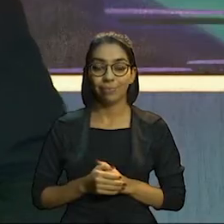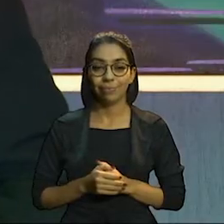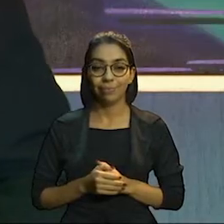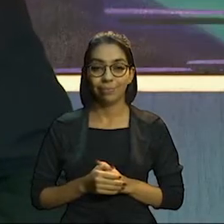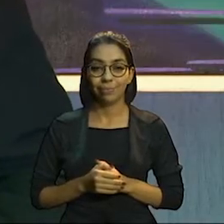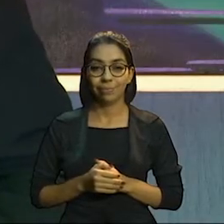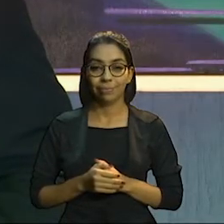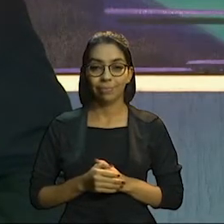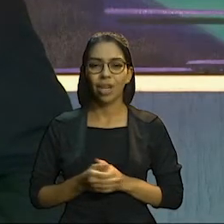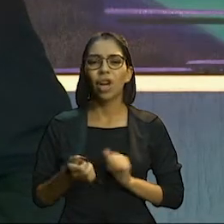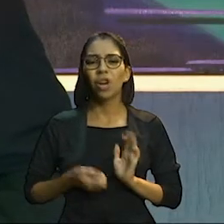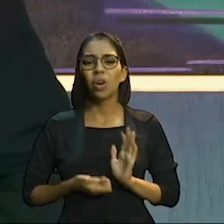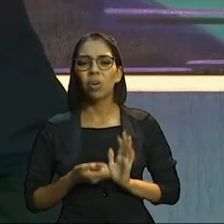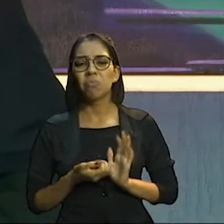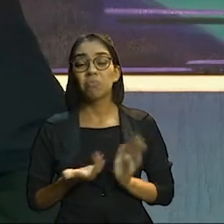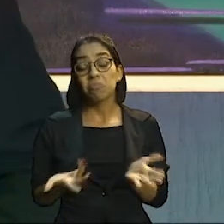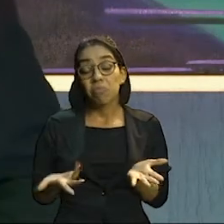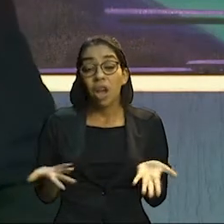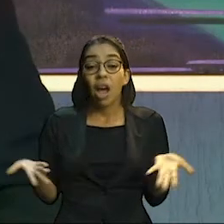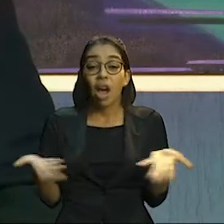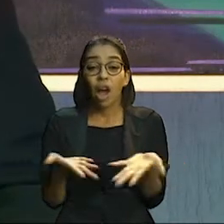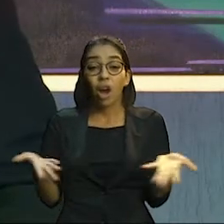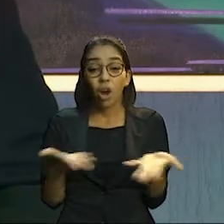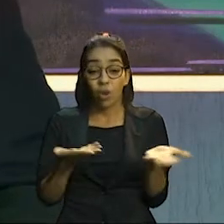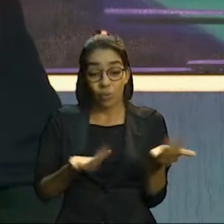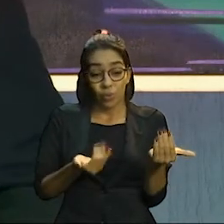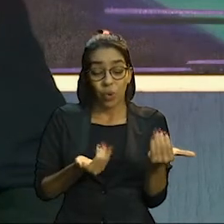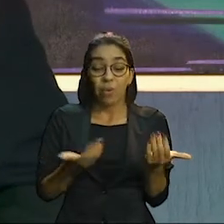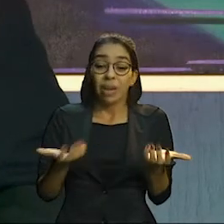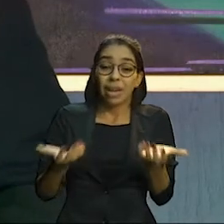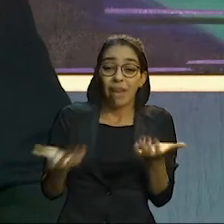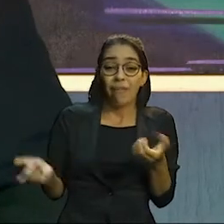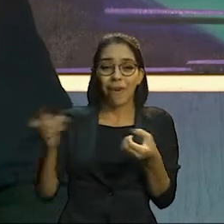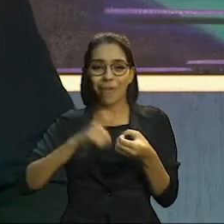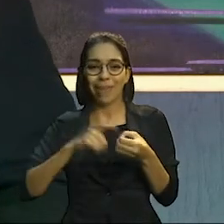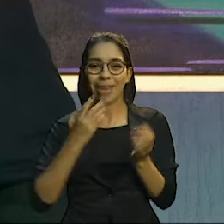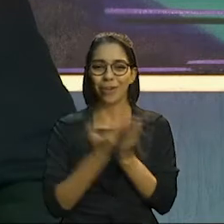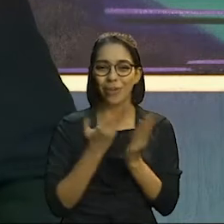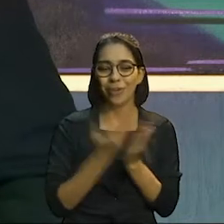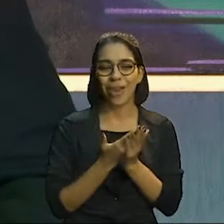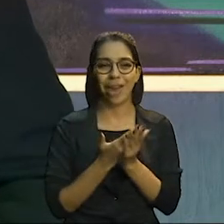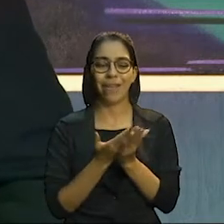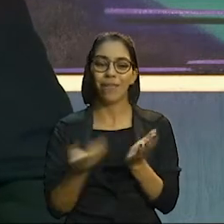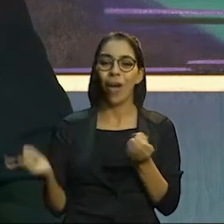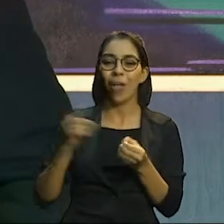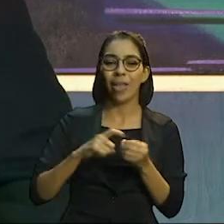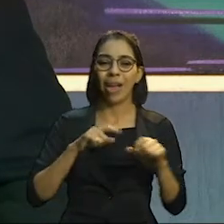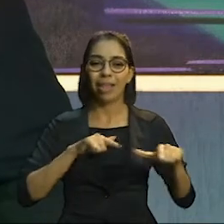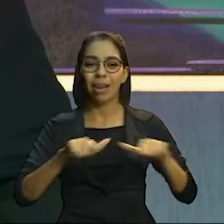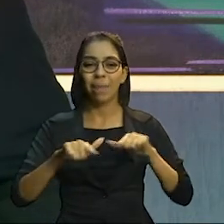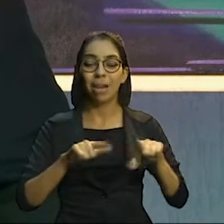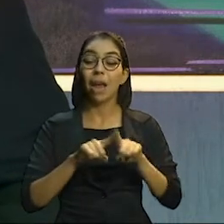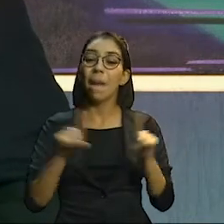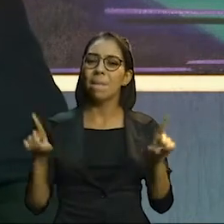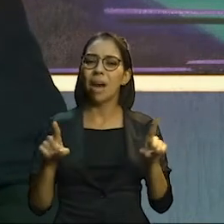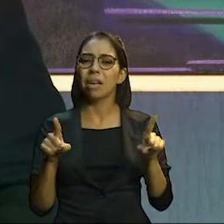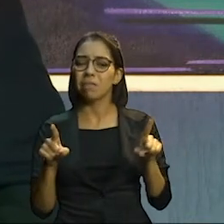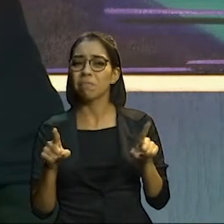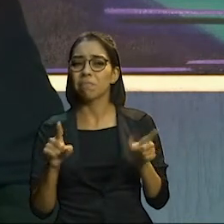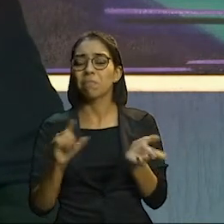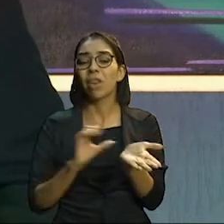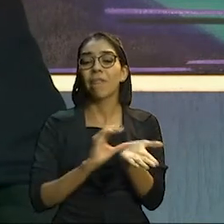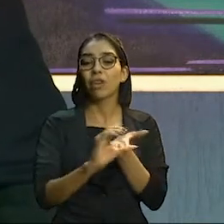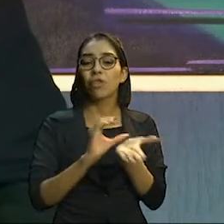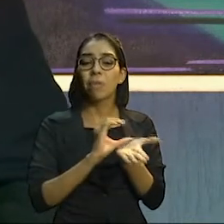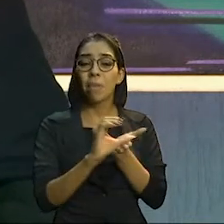E enquanto os jovens estão tentando se reencontrar nos estudos e no mercado de trabalho, os investimentos em educação diminuíram na região